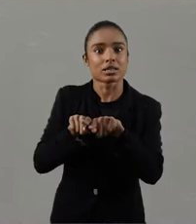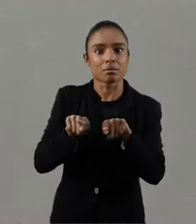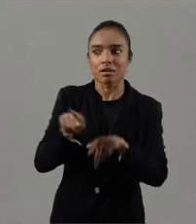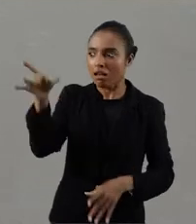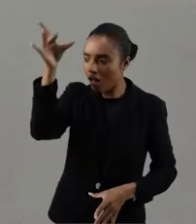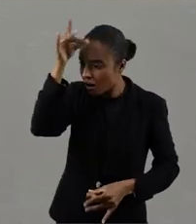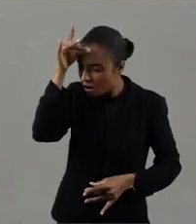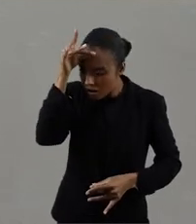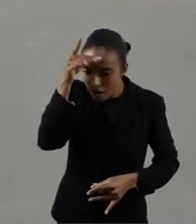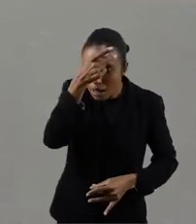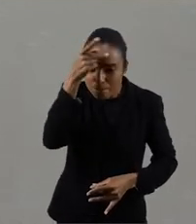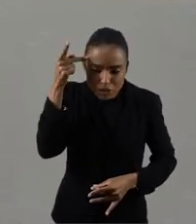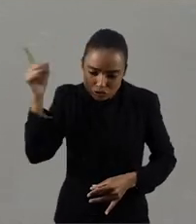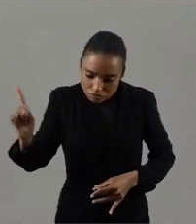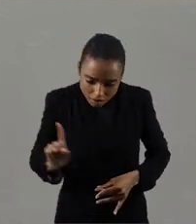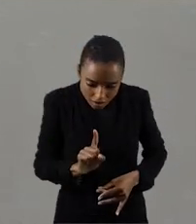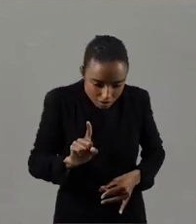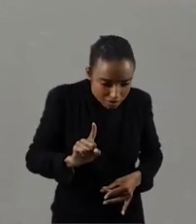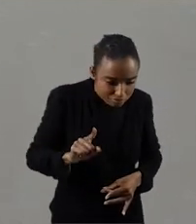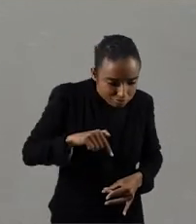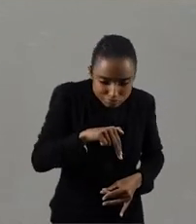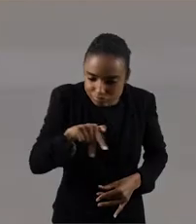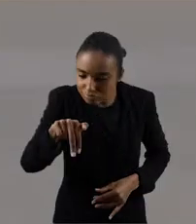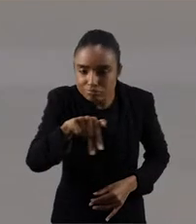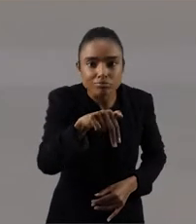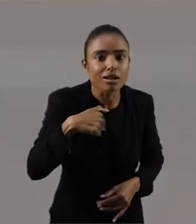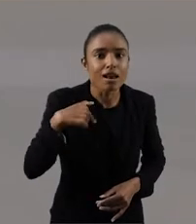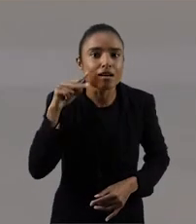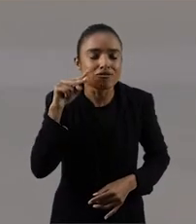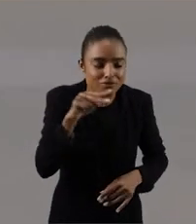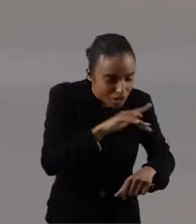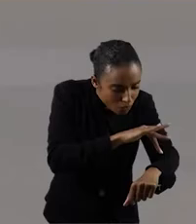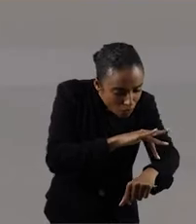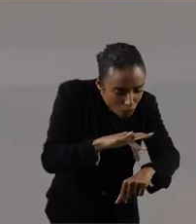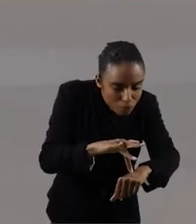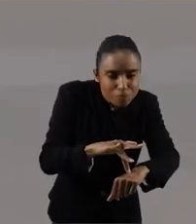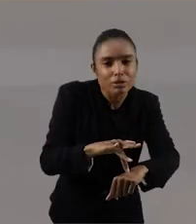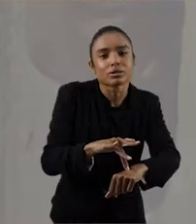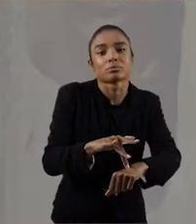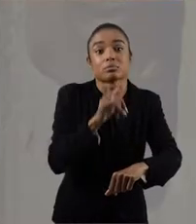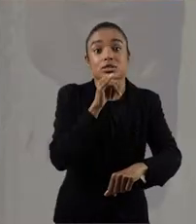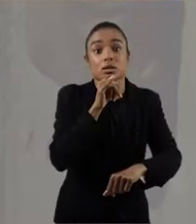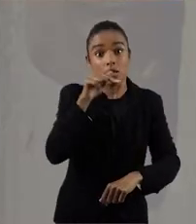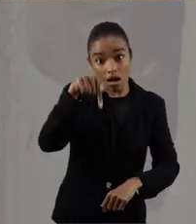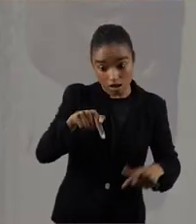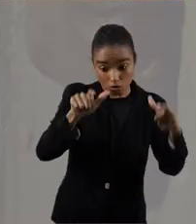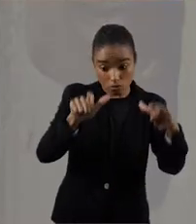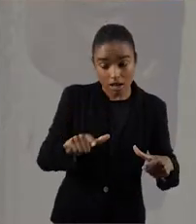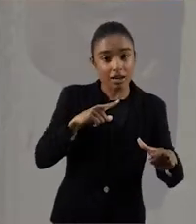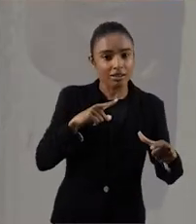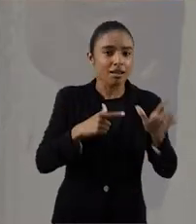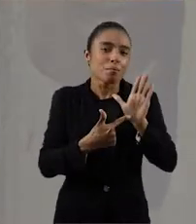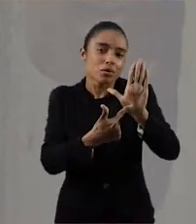também em performance. Eu acho que isso está muito presente na exposição, quando a gente traz aí alguns elementos que, obviamente,